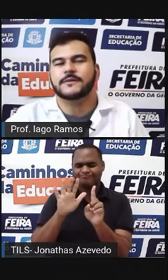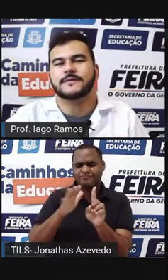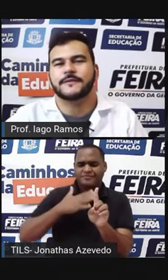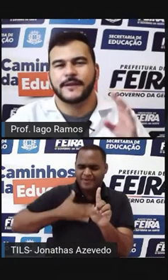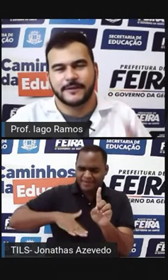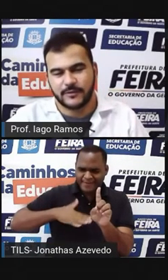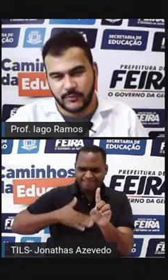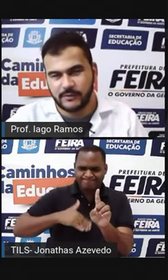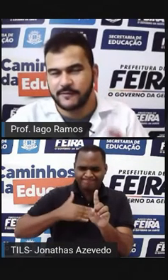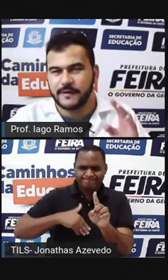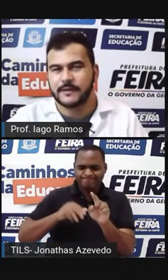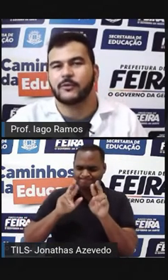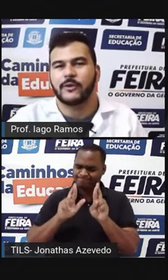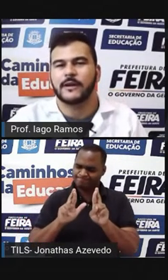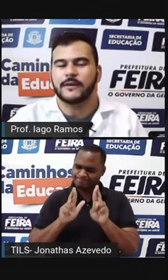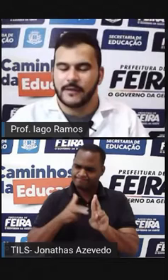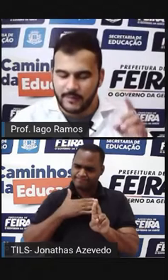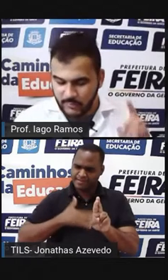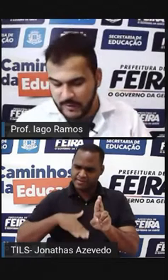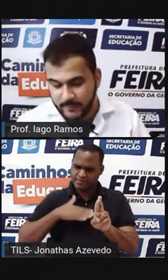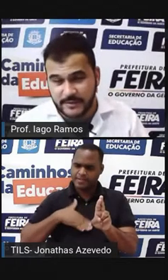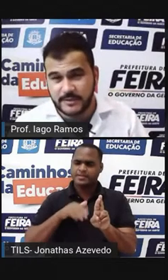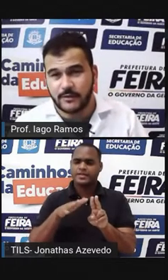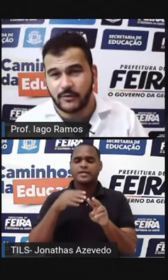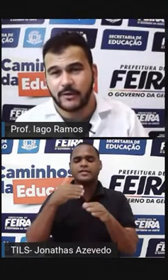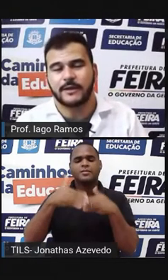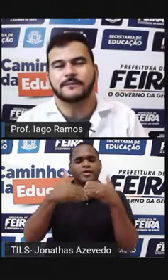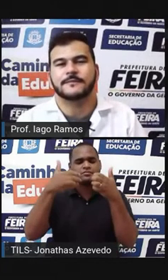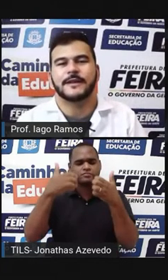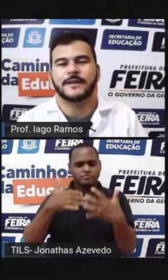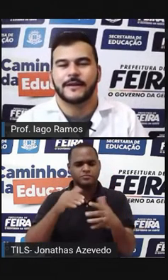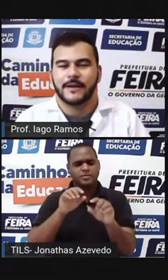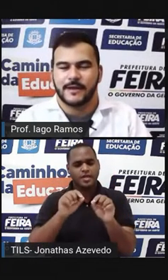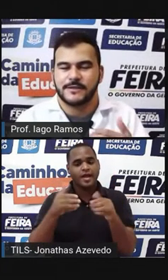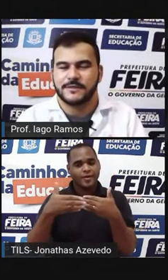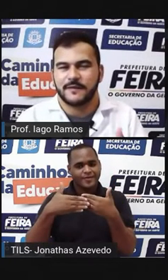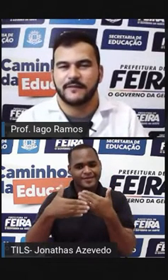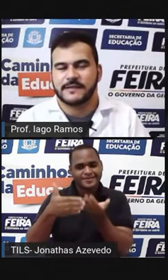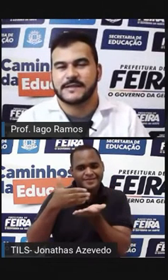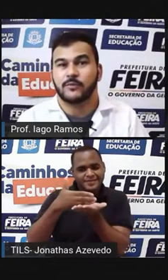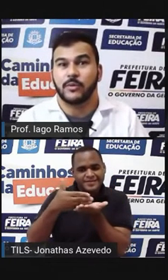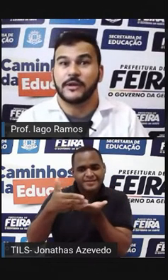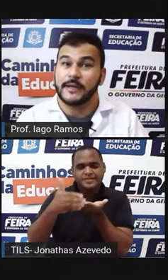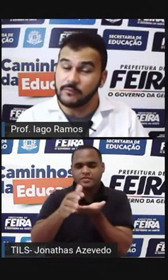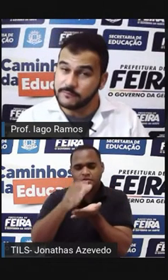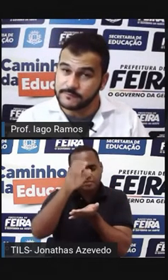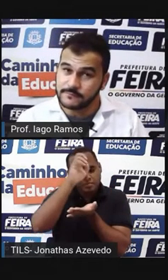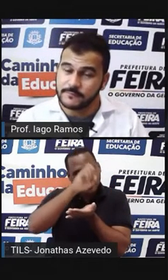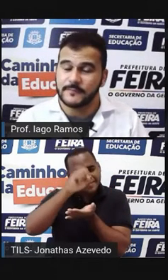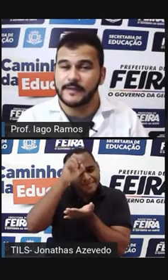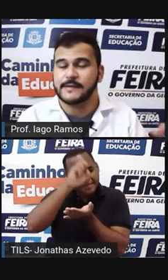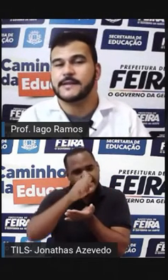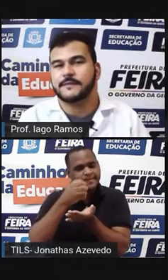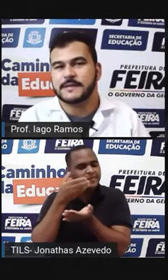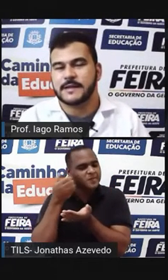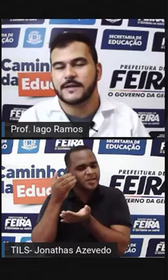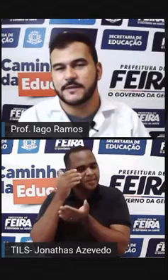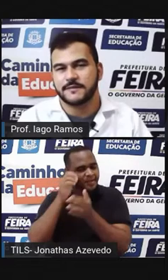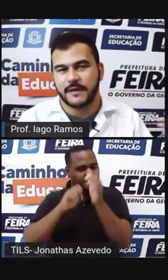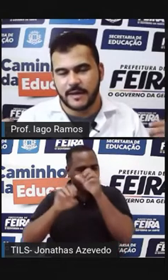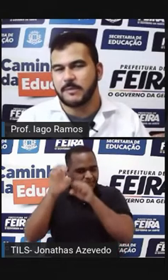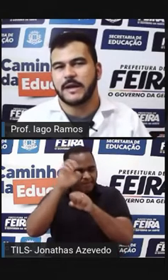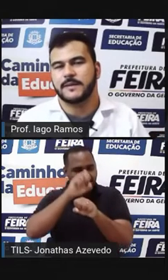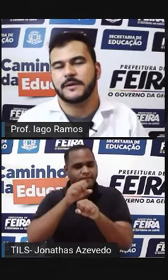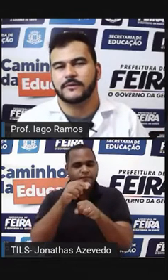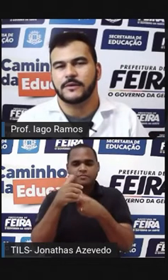Calma Fica tranquilo Fica tranquila Porque a partir de agora, né? A gente vai avançar um pouquinho E nesse avançar